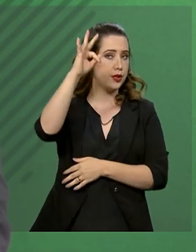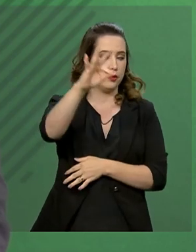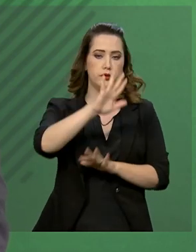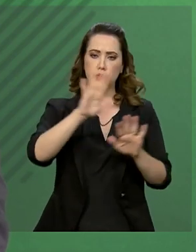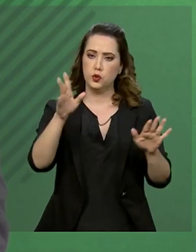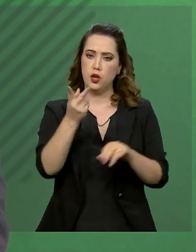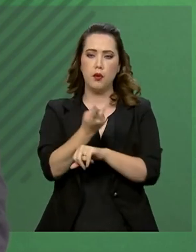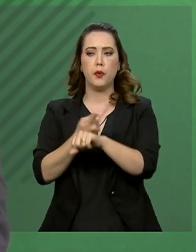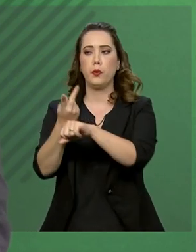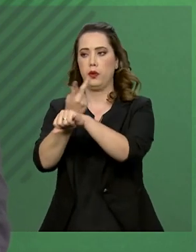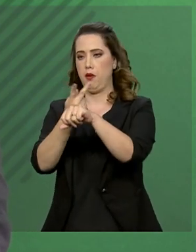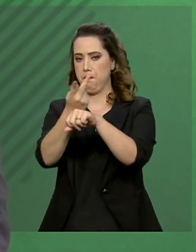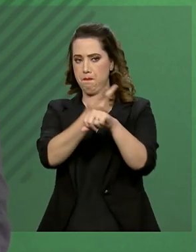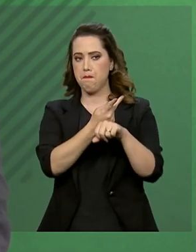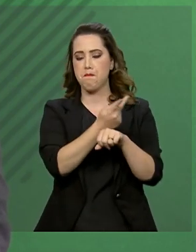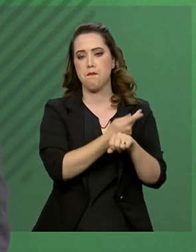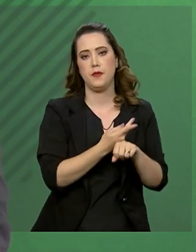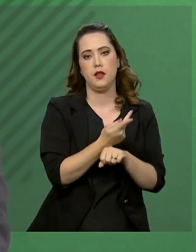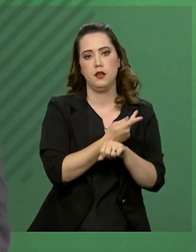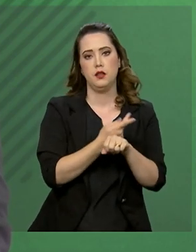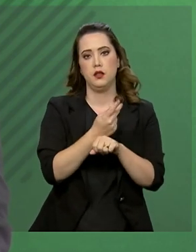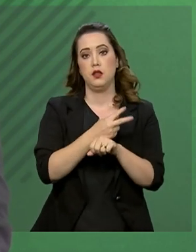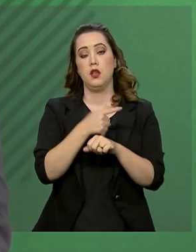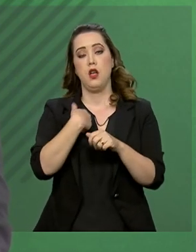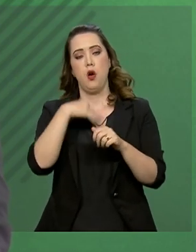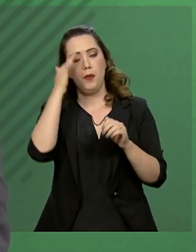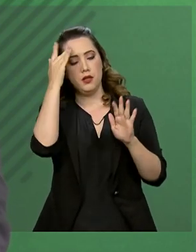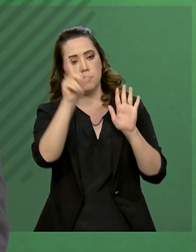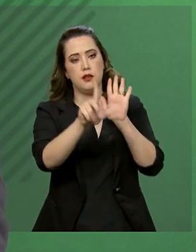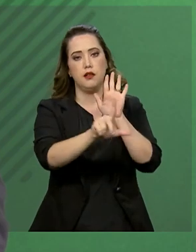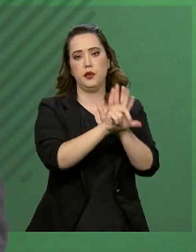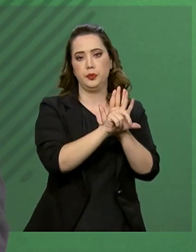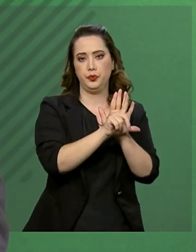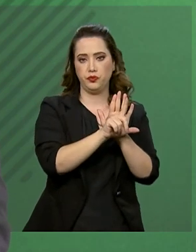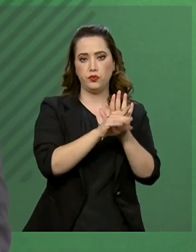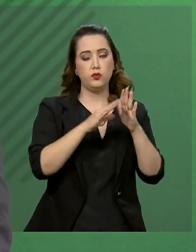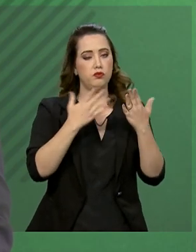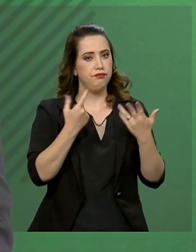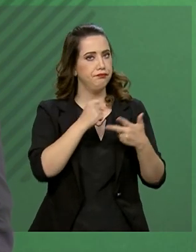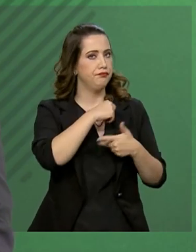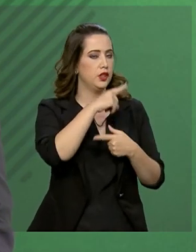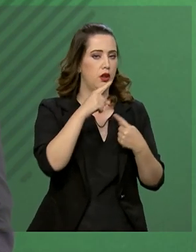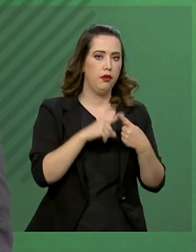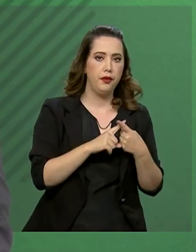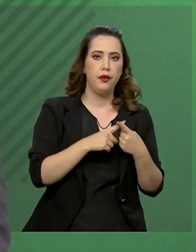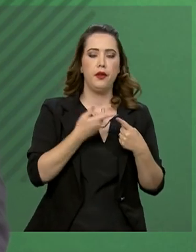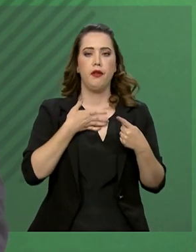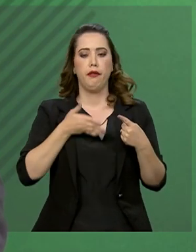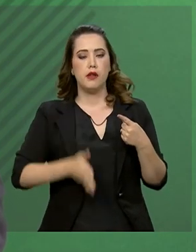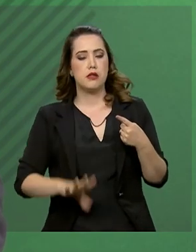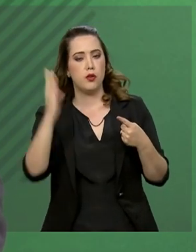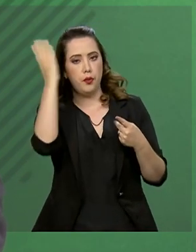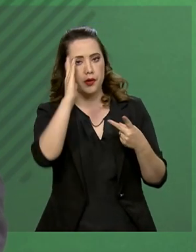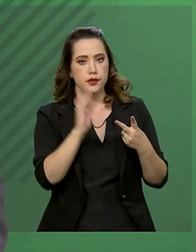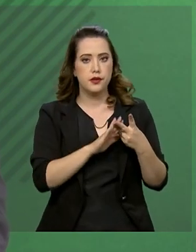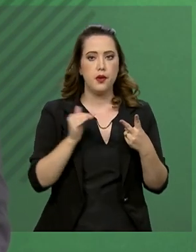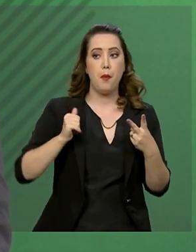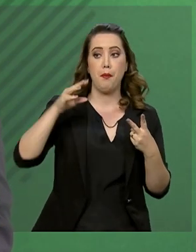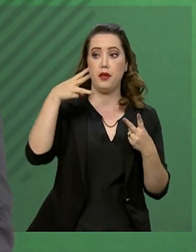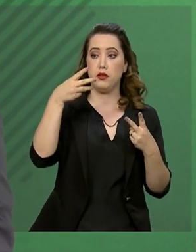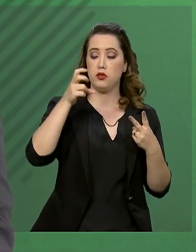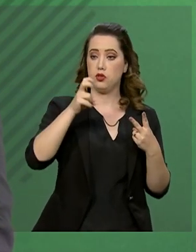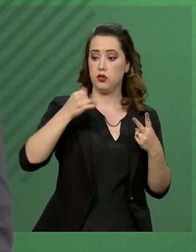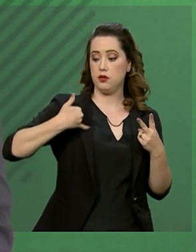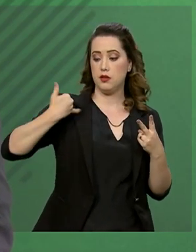ele buscará os aspectos legais, quais sejam nacionalidade brasileira, mais de 35